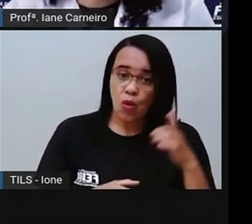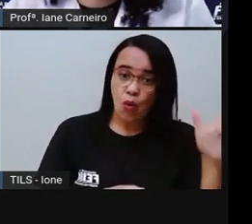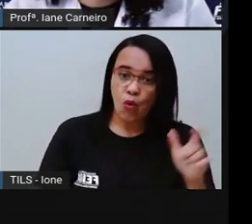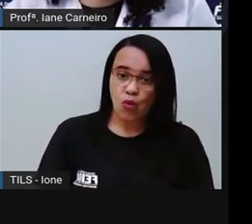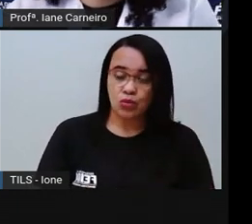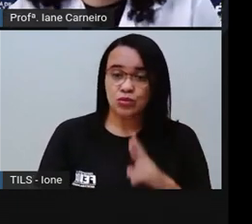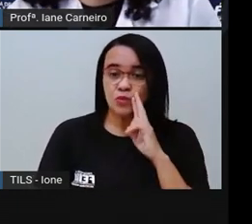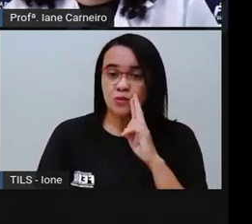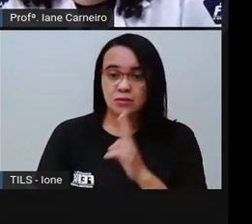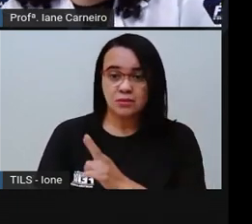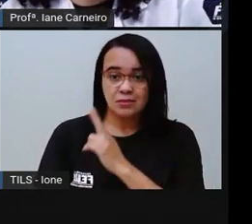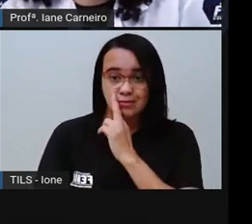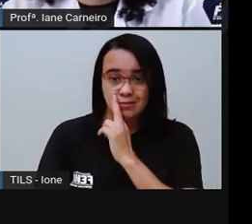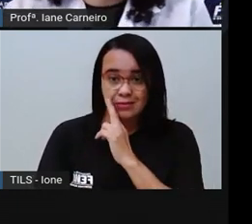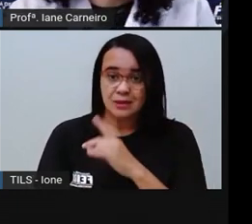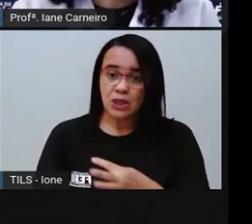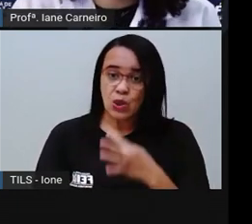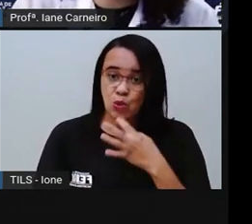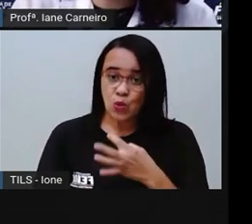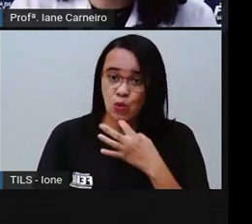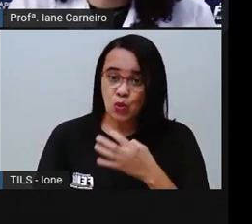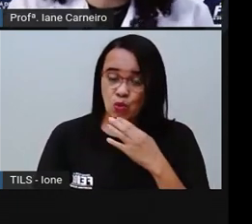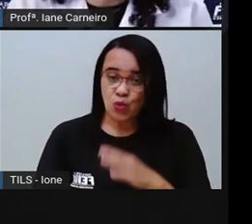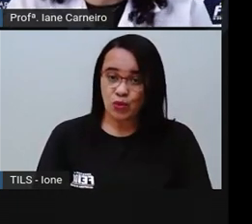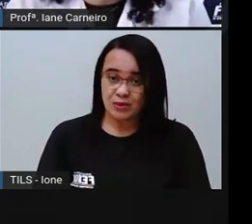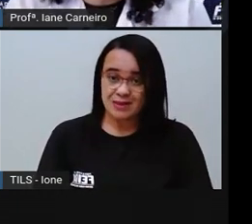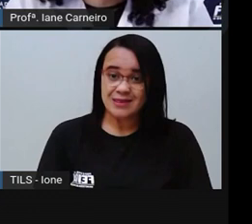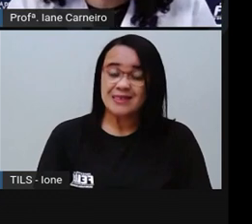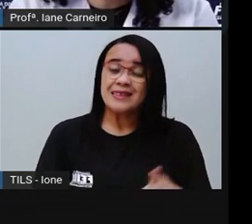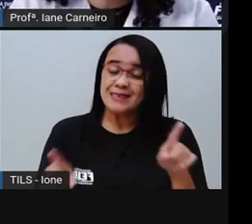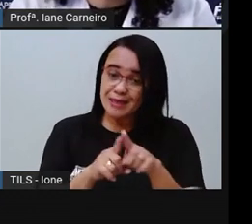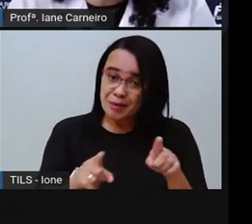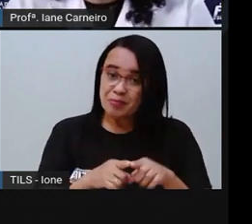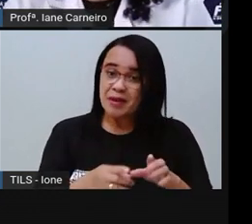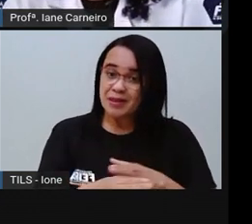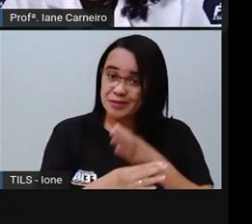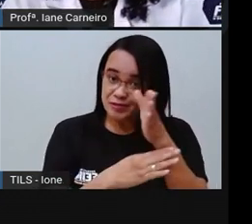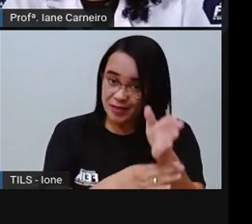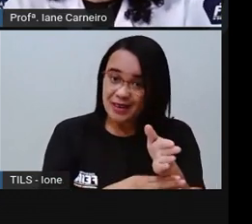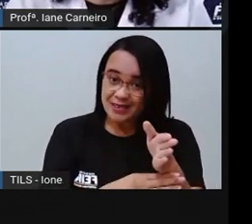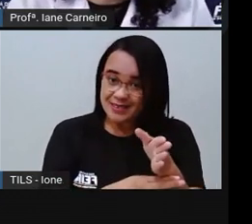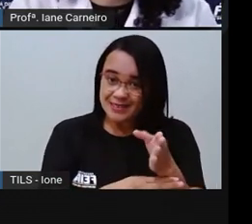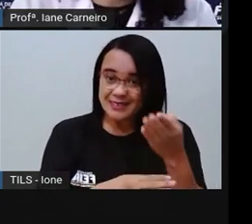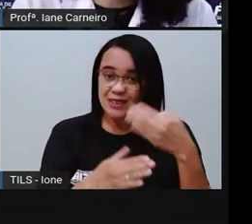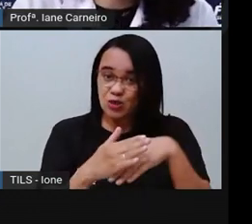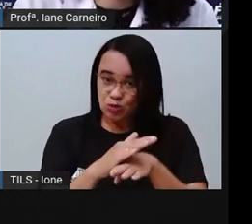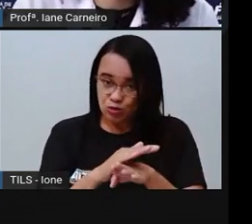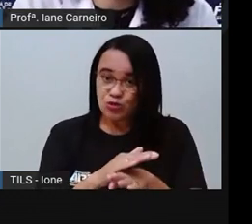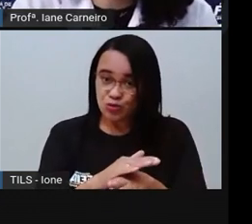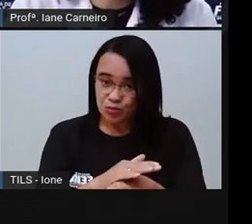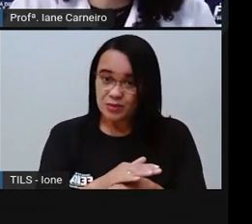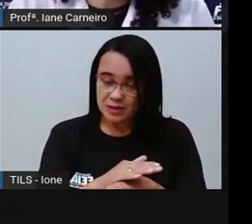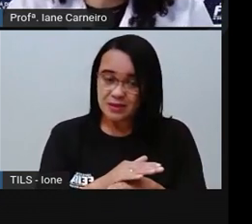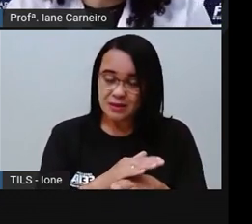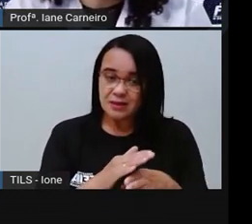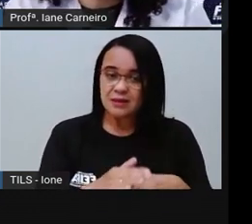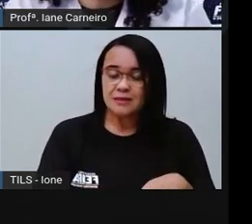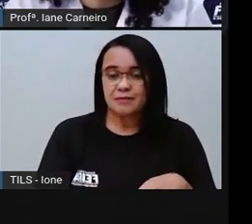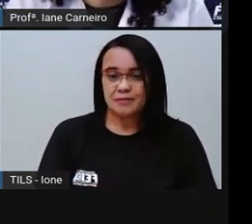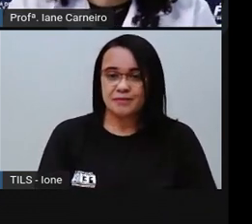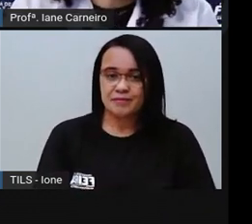outro espaço também que aqui algumas crianças certamente já frequentaram, né? É um restaurante, né? Então,